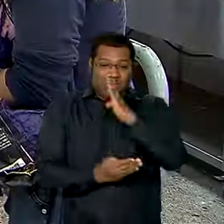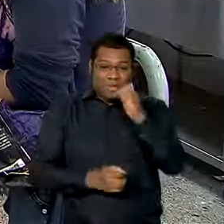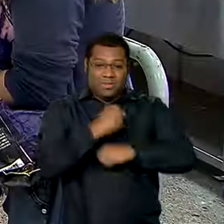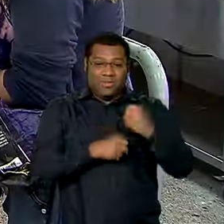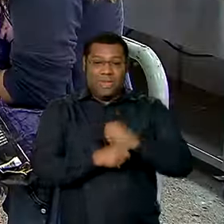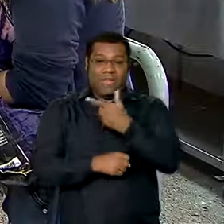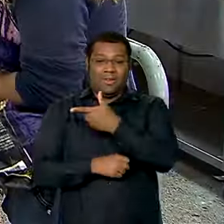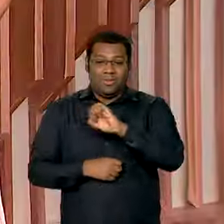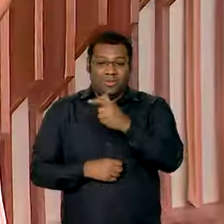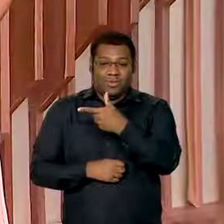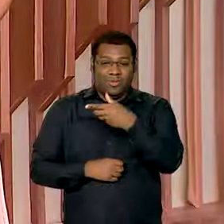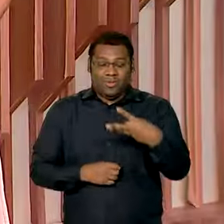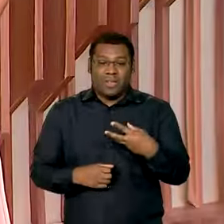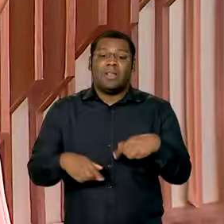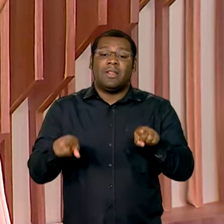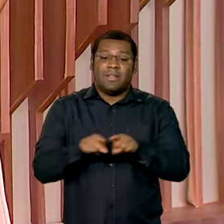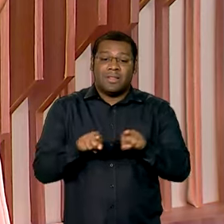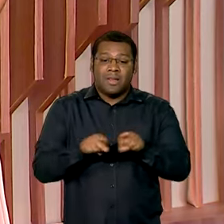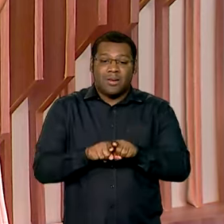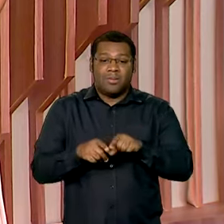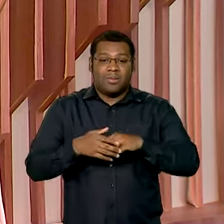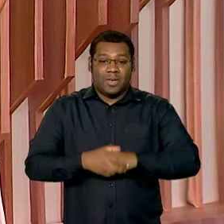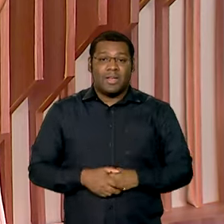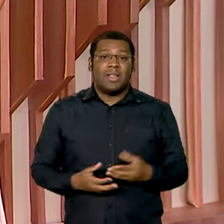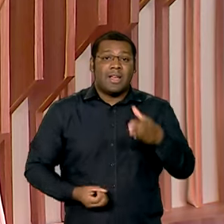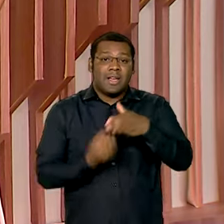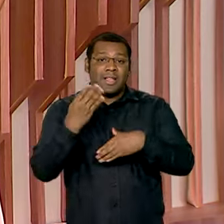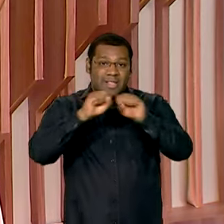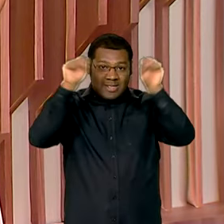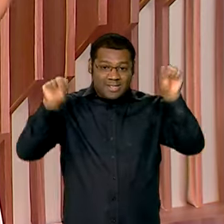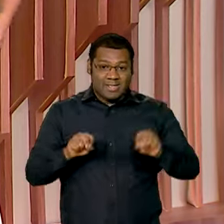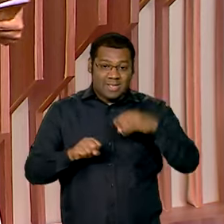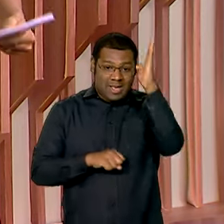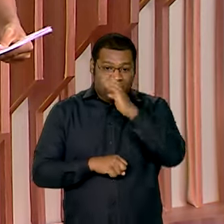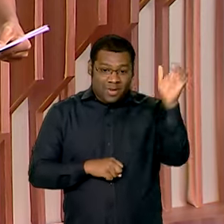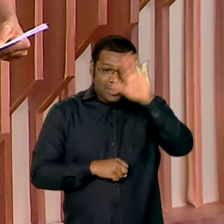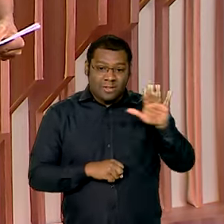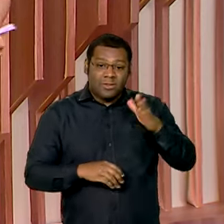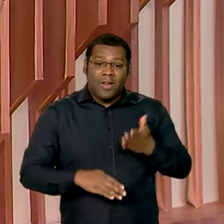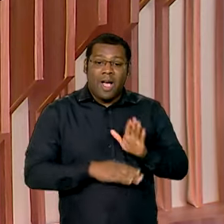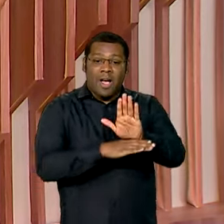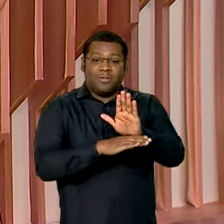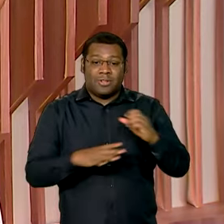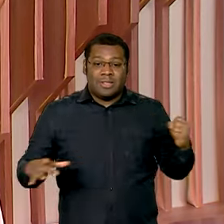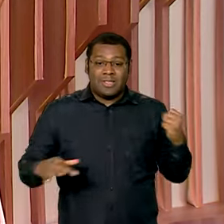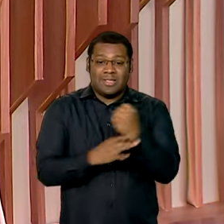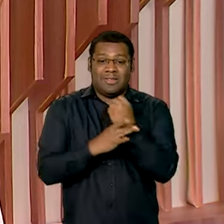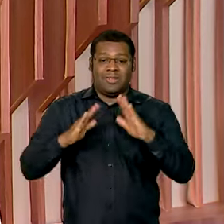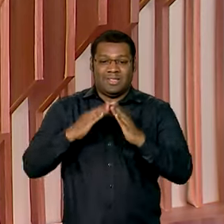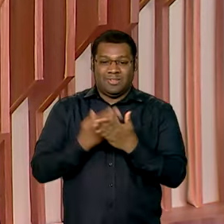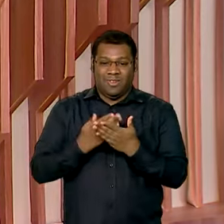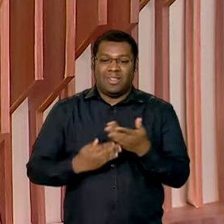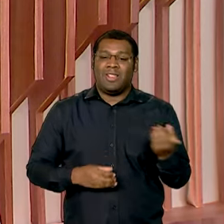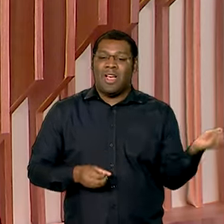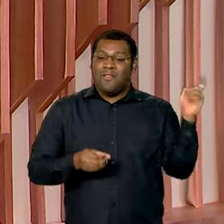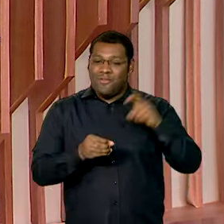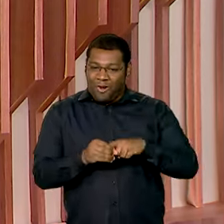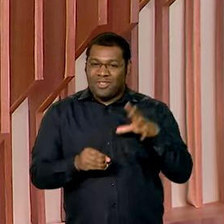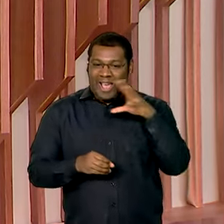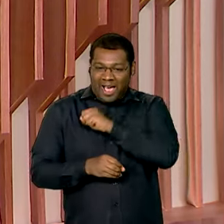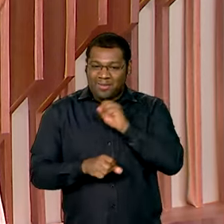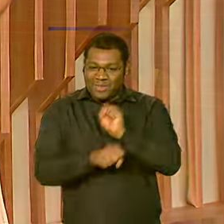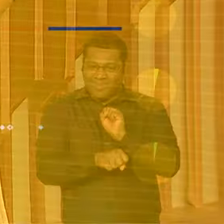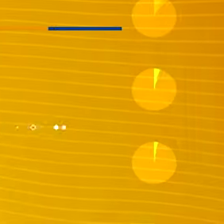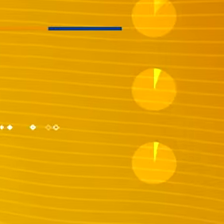2023 e ainda criado o Sistema Nacional para levar mais segurança para as escolas. A gente volta já já.